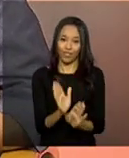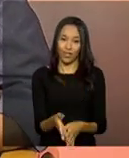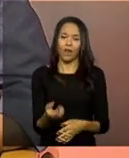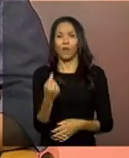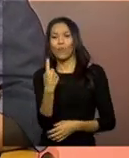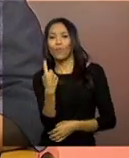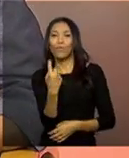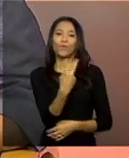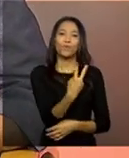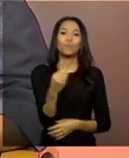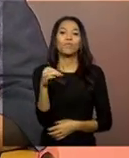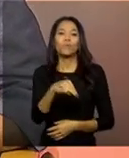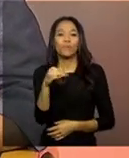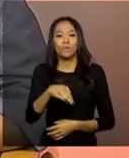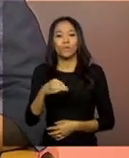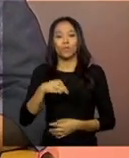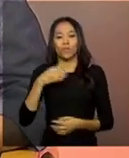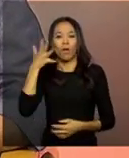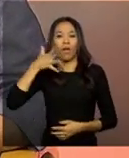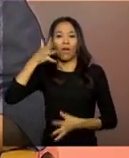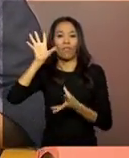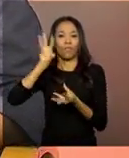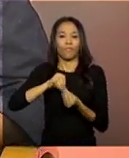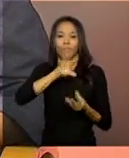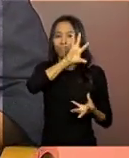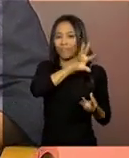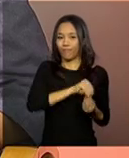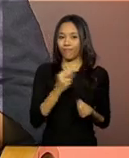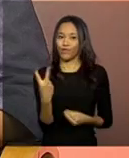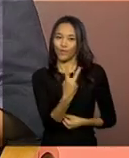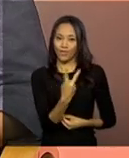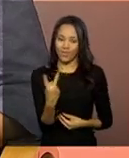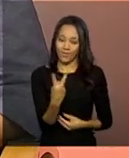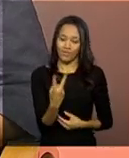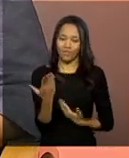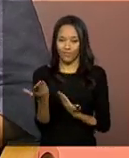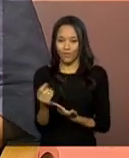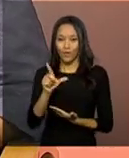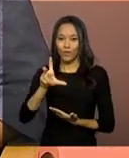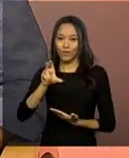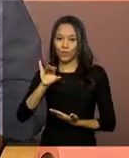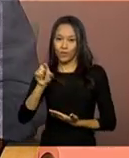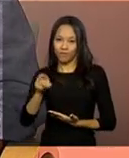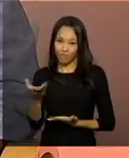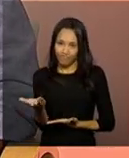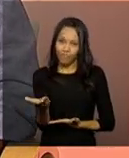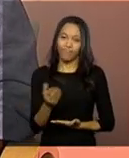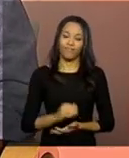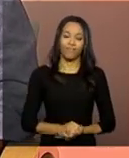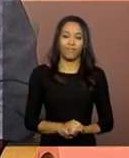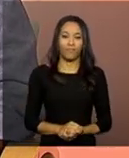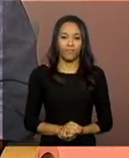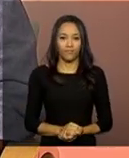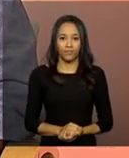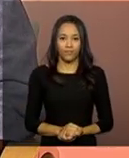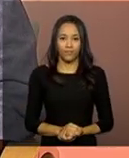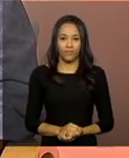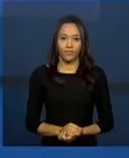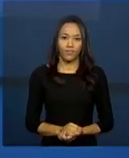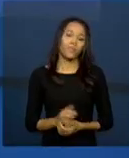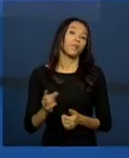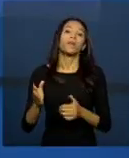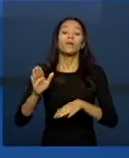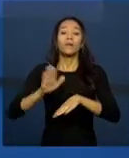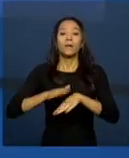ou dois minutos para cada um para as considerações finais de vocês. Luiz, por favor. Bom, primeiro,